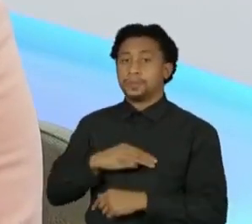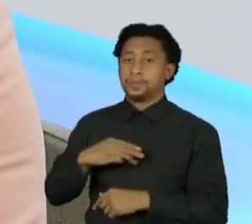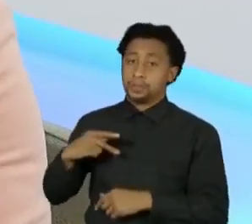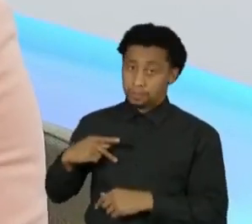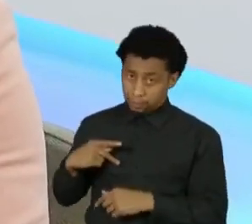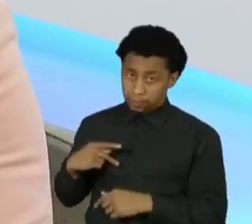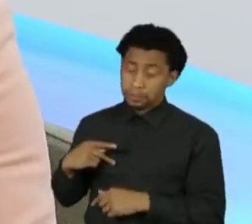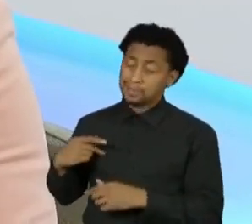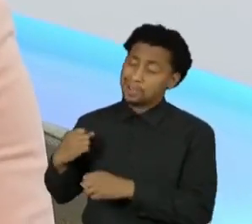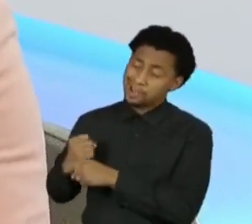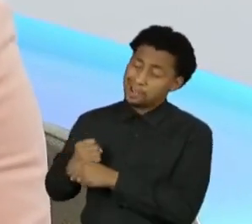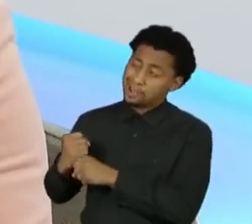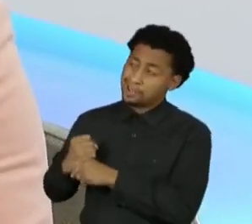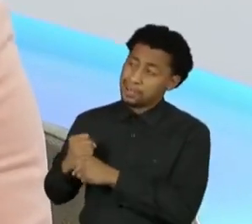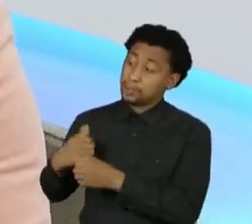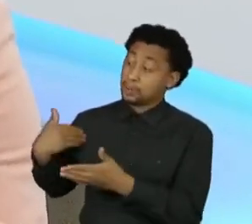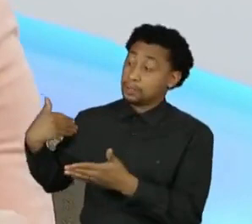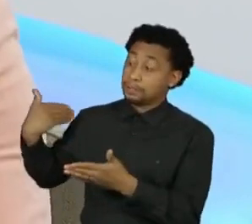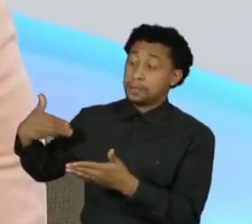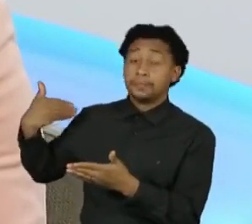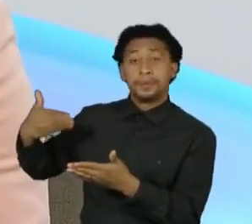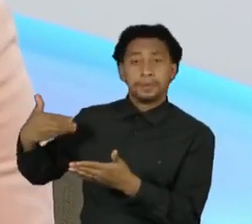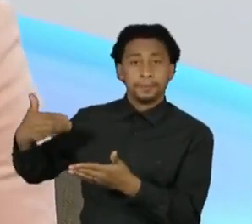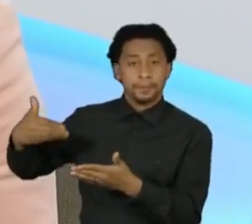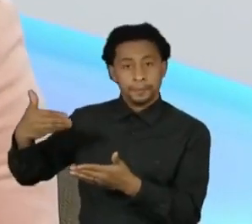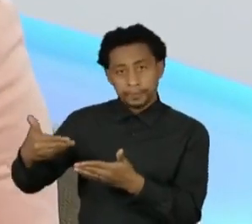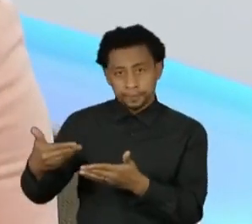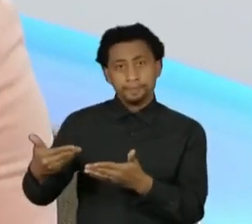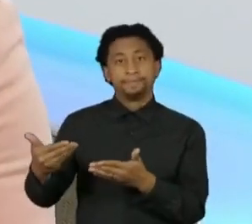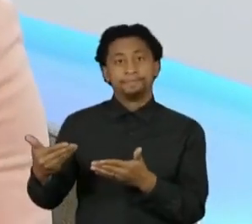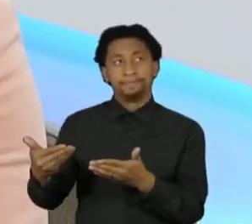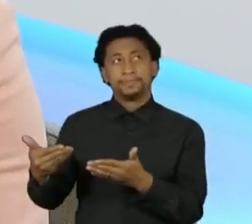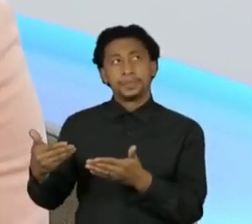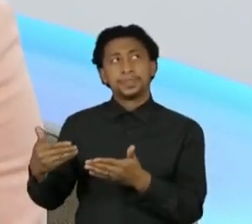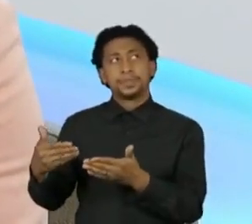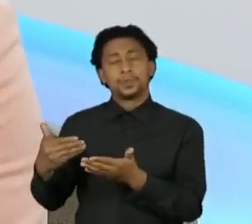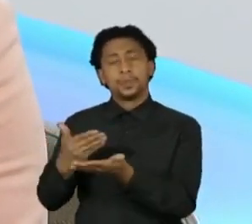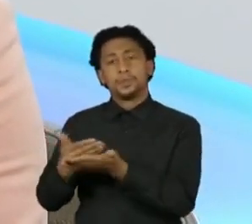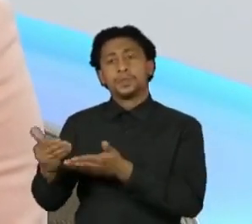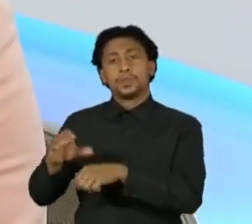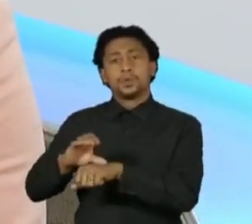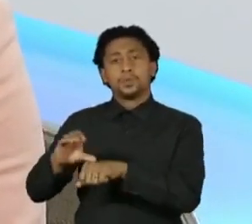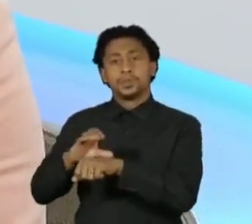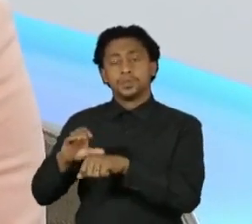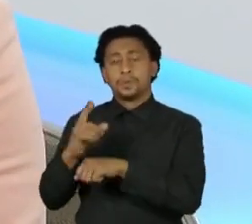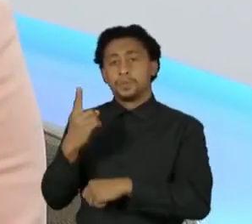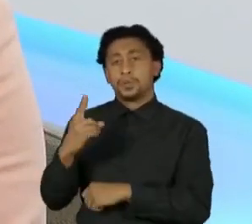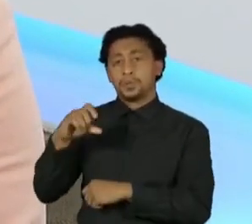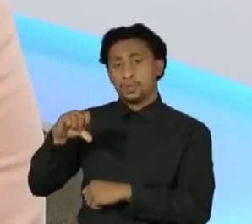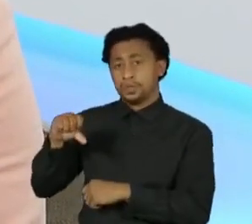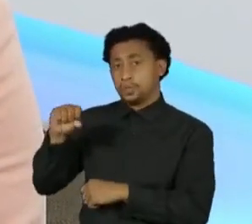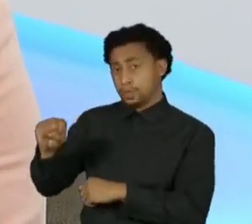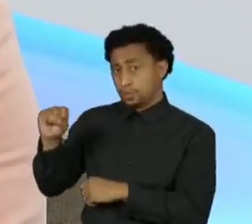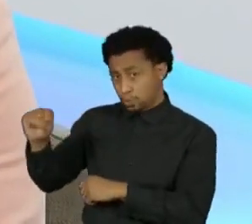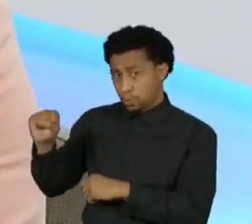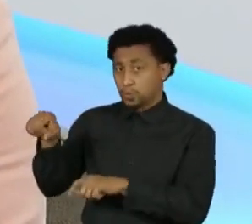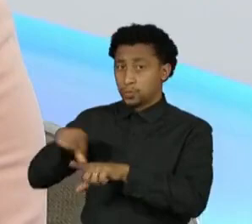acompanhando, no âmbito da Constituição de 88, como essas escolhas eram feitas,